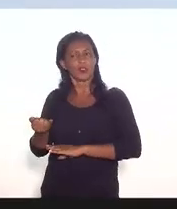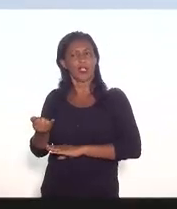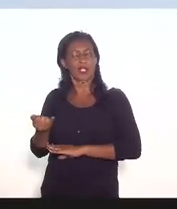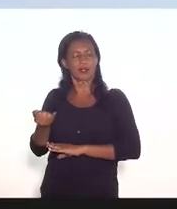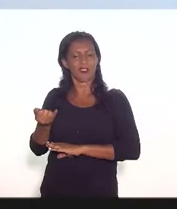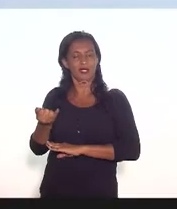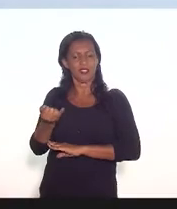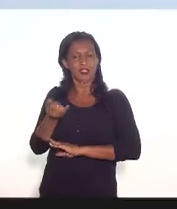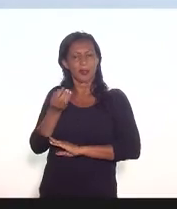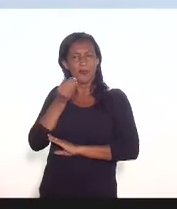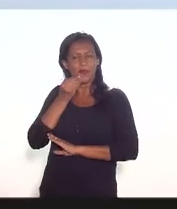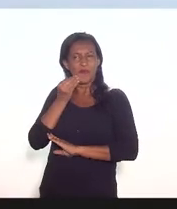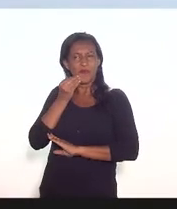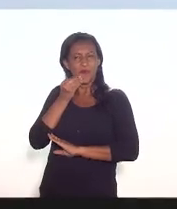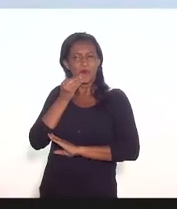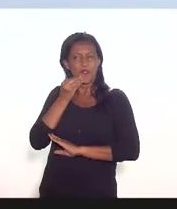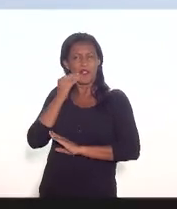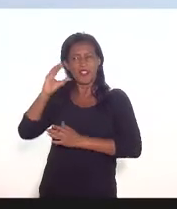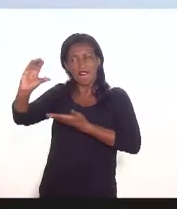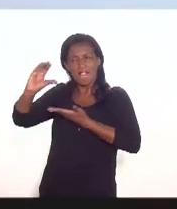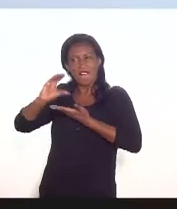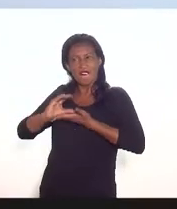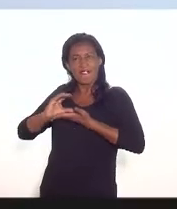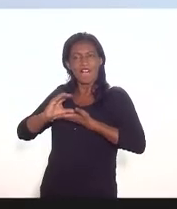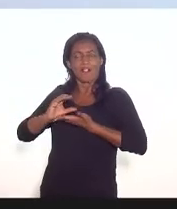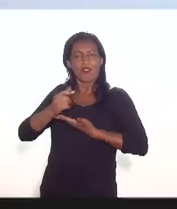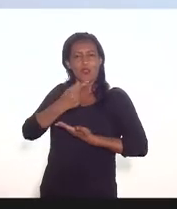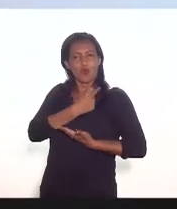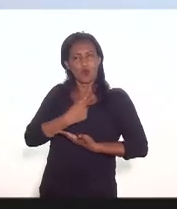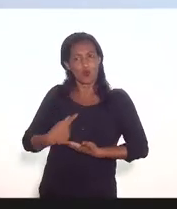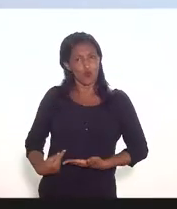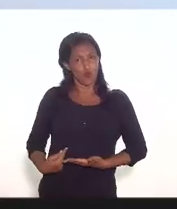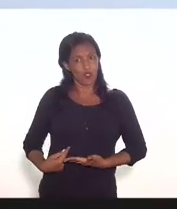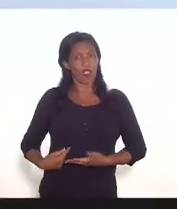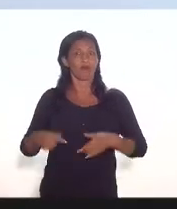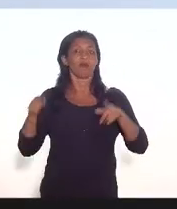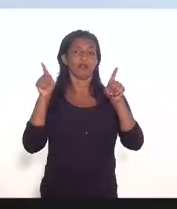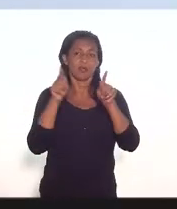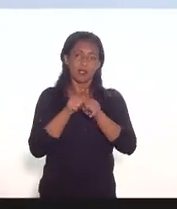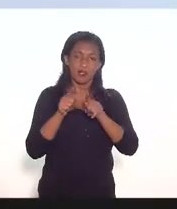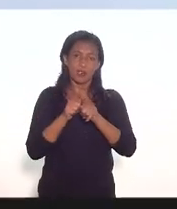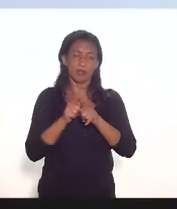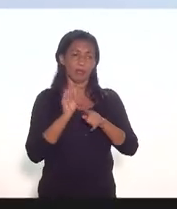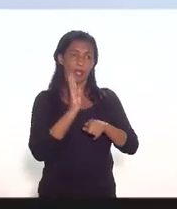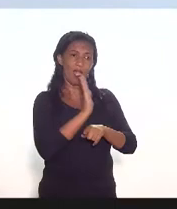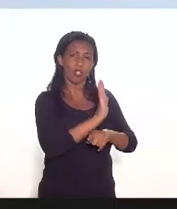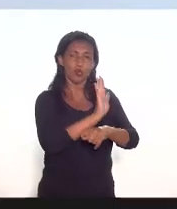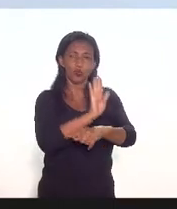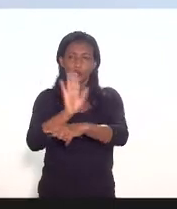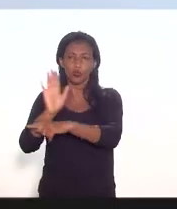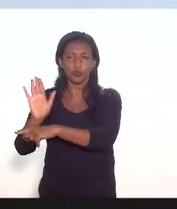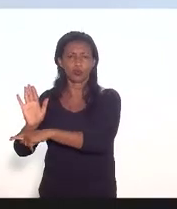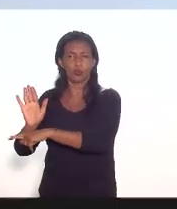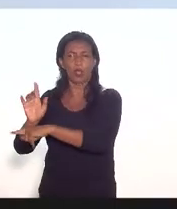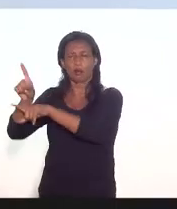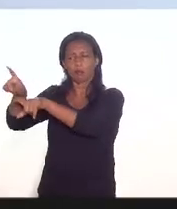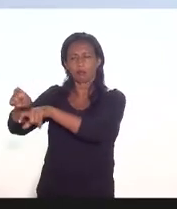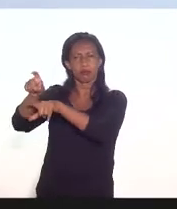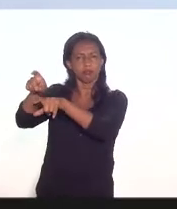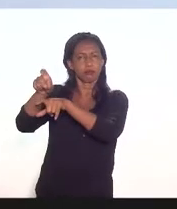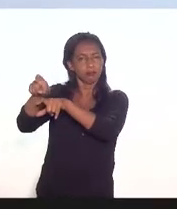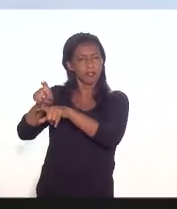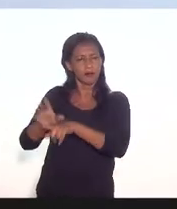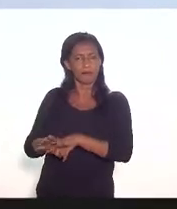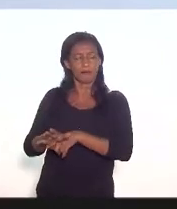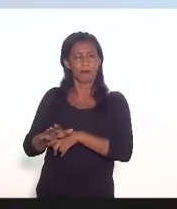aproveitar o benefício que o governo pretende dar a esse setor e fortalecer também aos aeroportos do interior porque a partir do momento